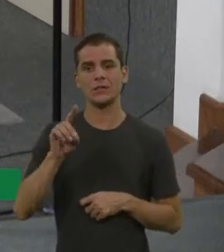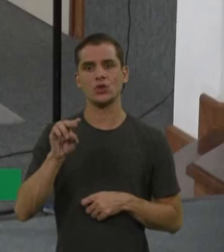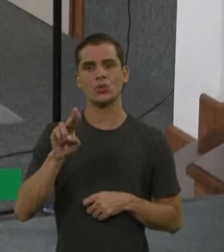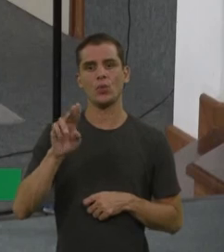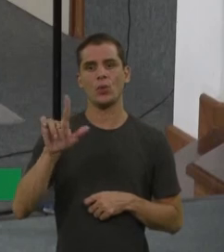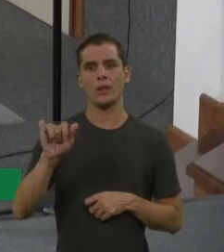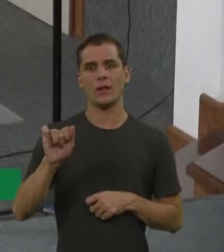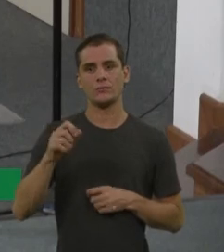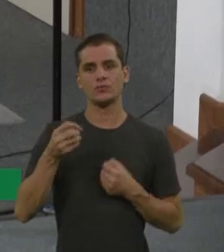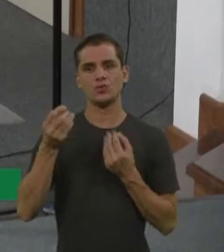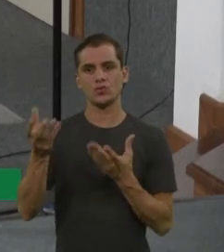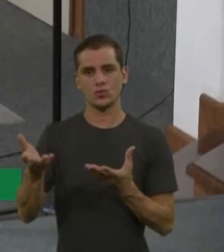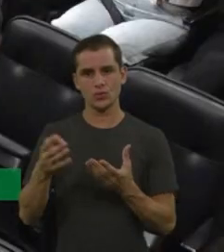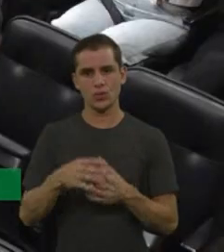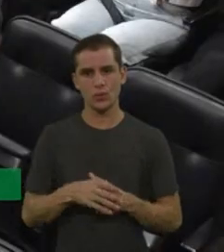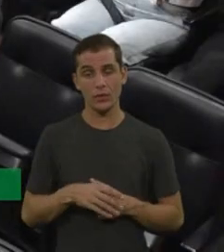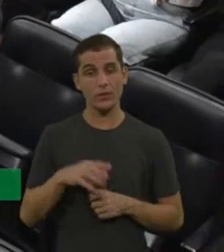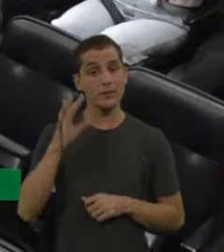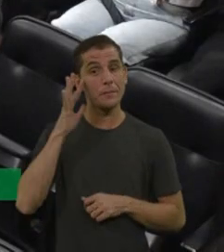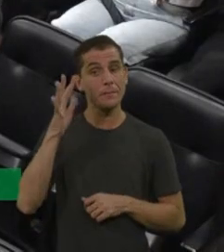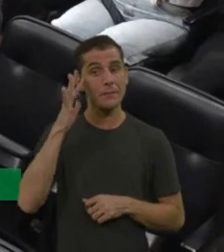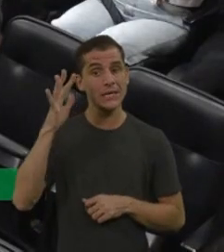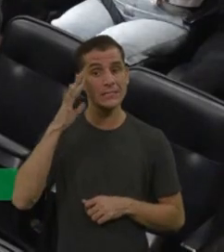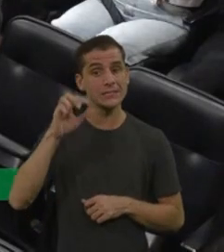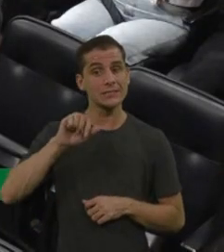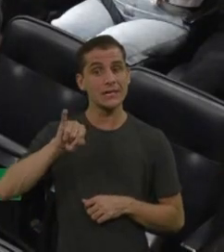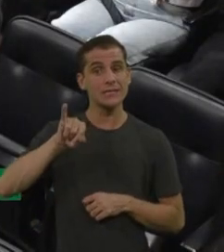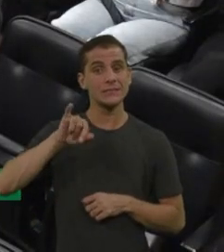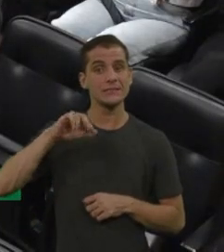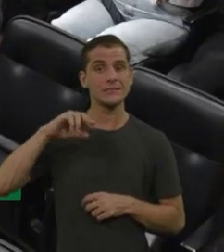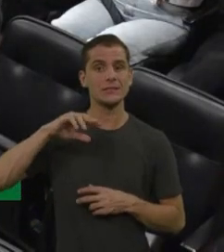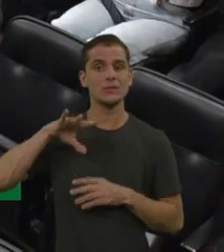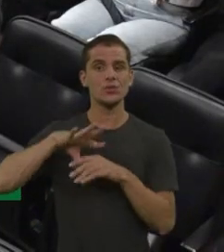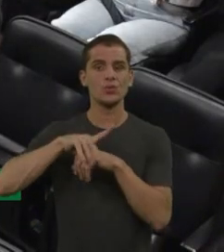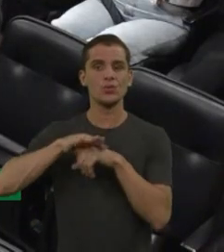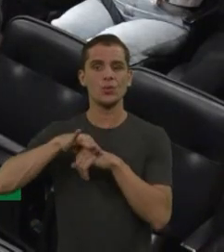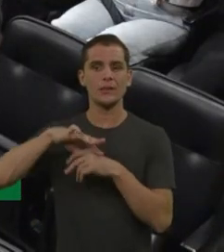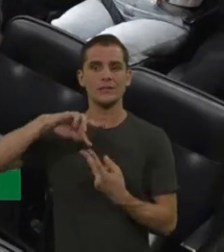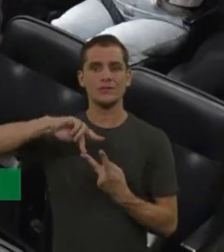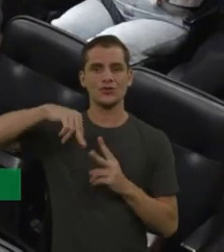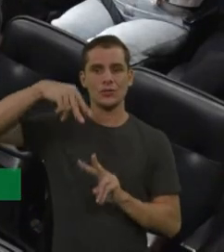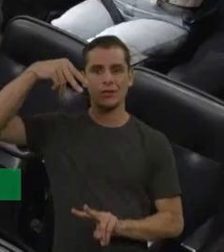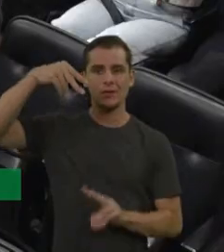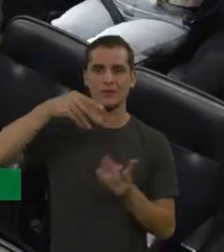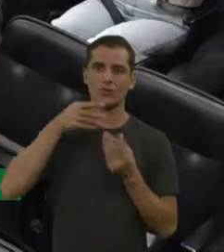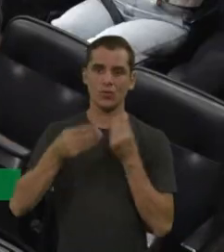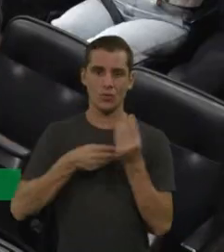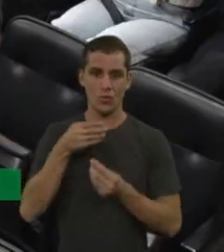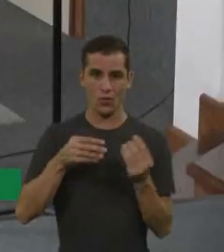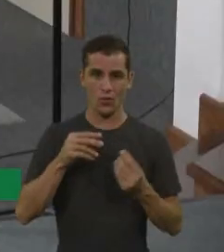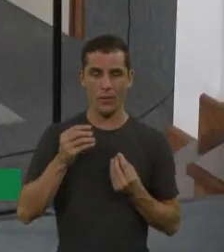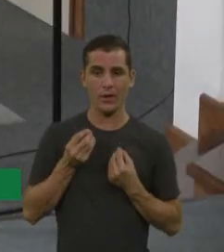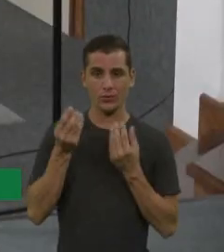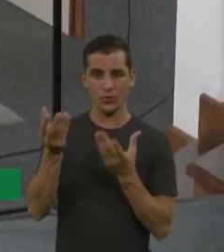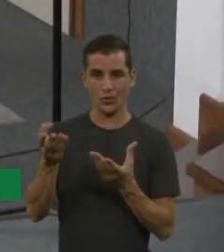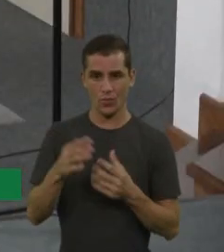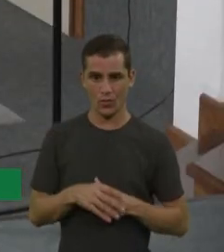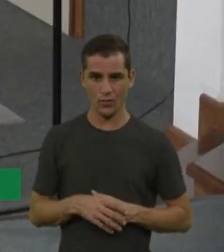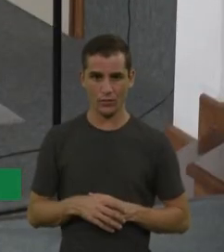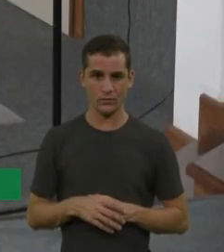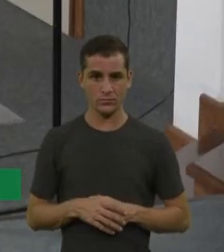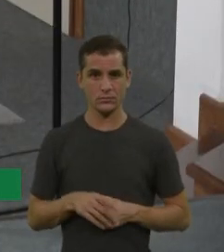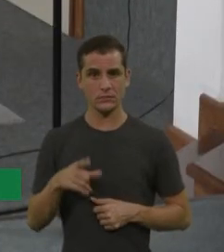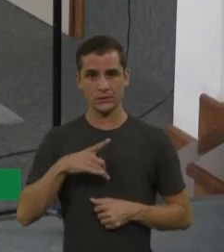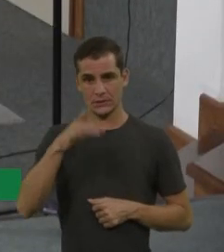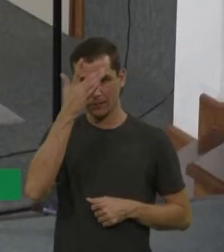imagina pra uma doença genética achar doador. É mais difícil ainda, né? Então, nossos pacientes que fazem o transplante, alguns fazem em